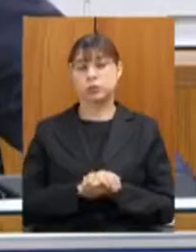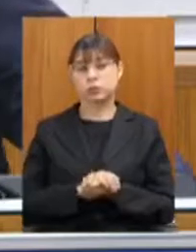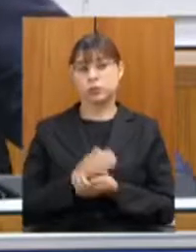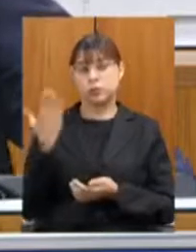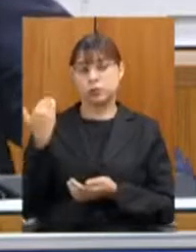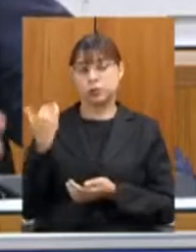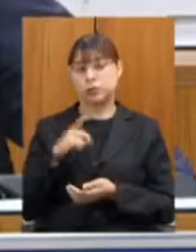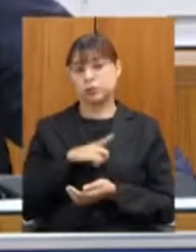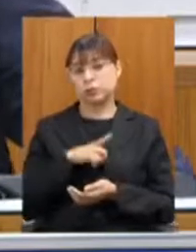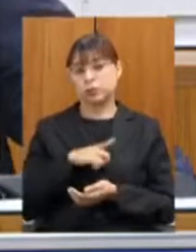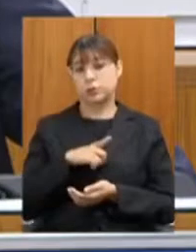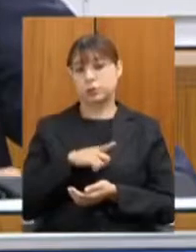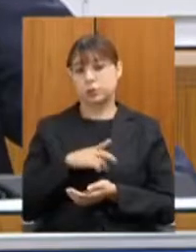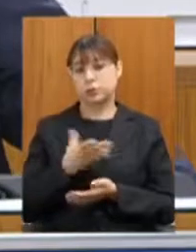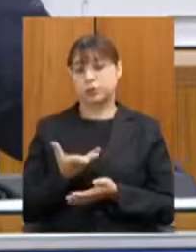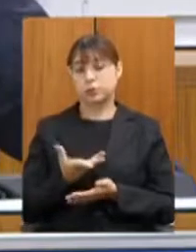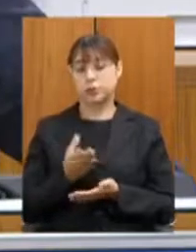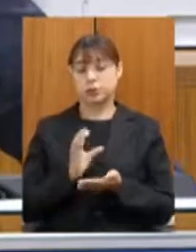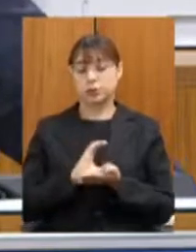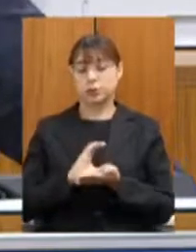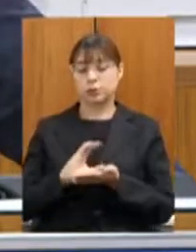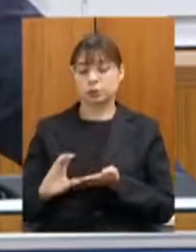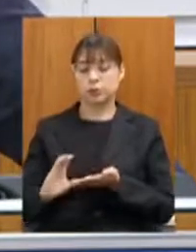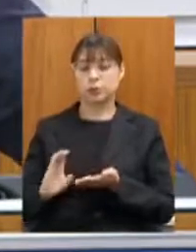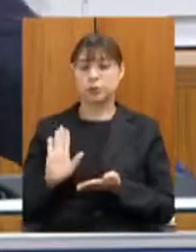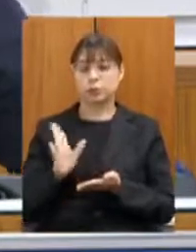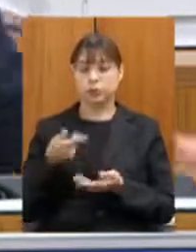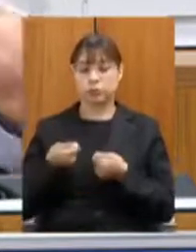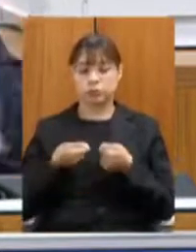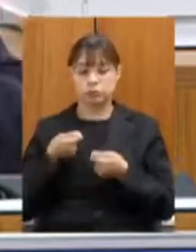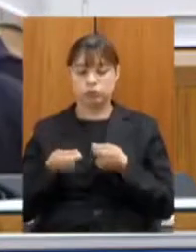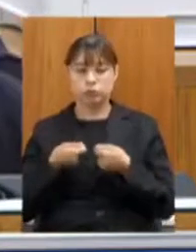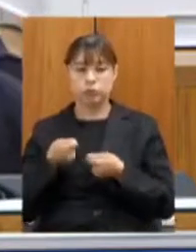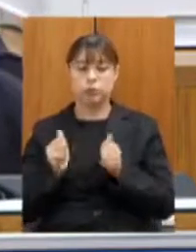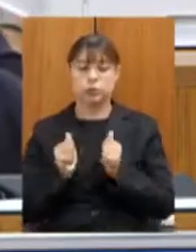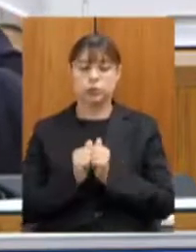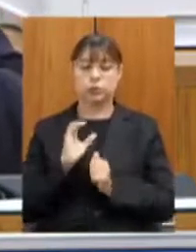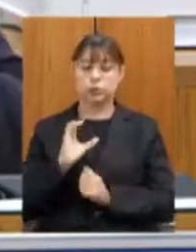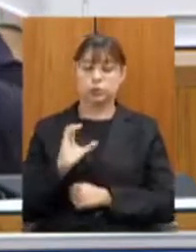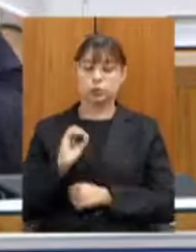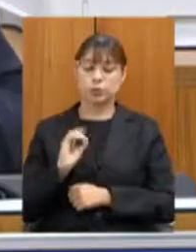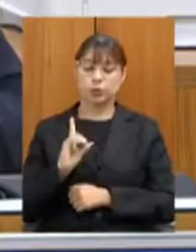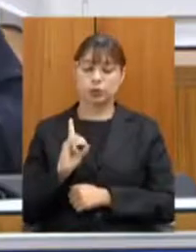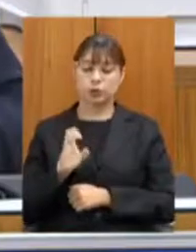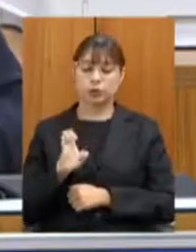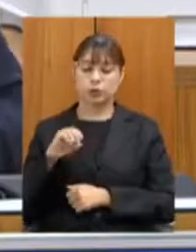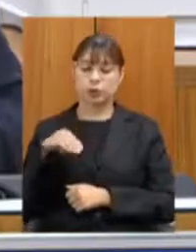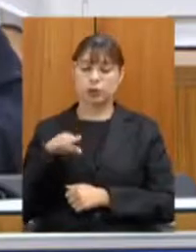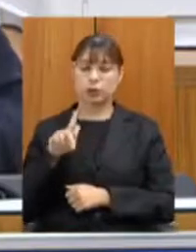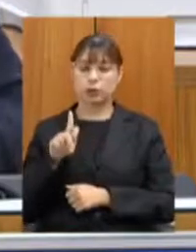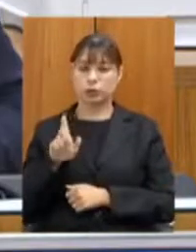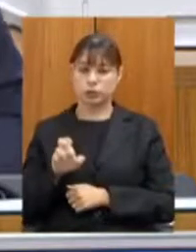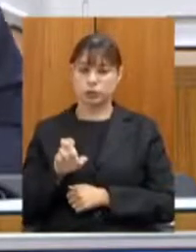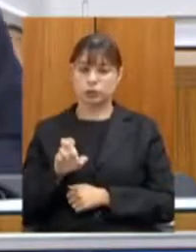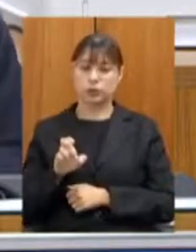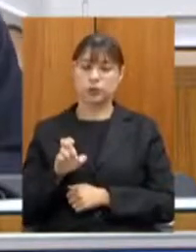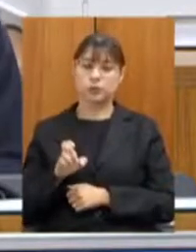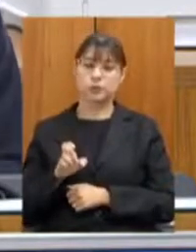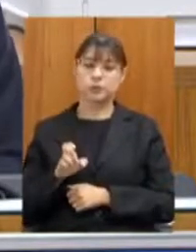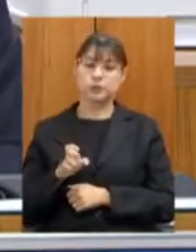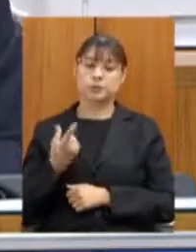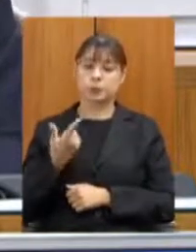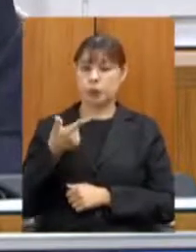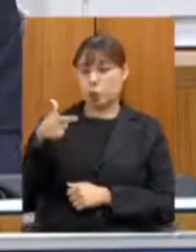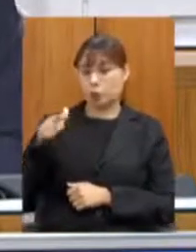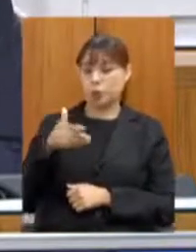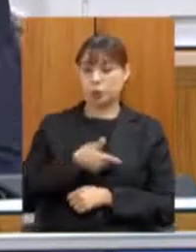negociados anteriormente com a Codente isso na ingestão anterior e nós